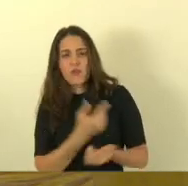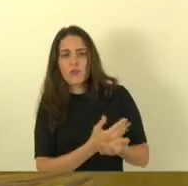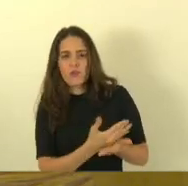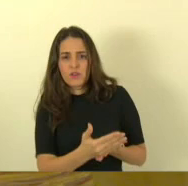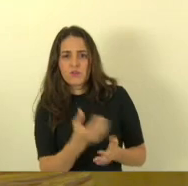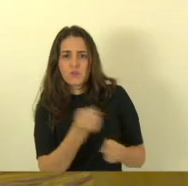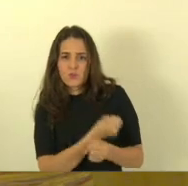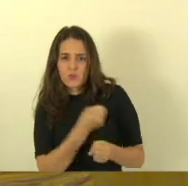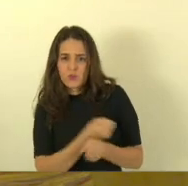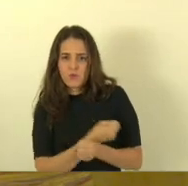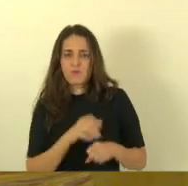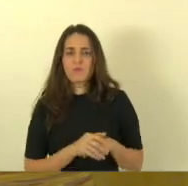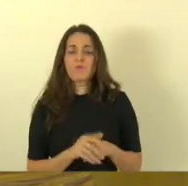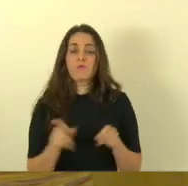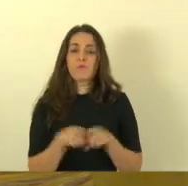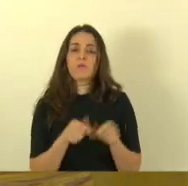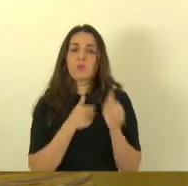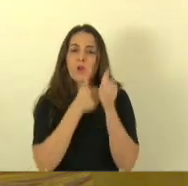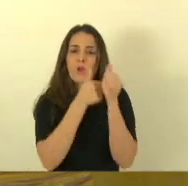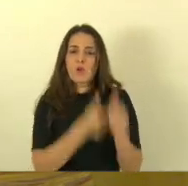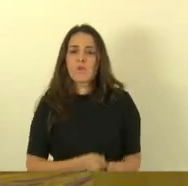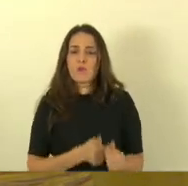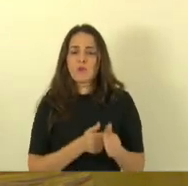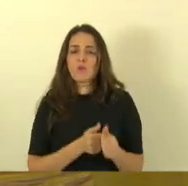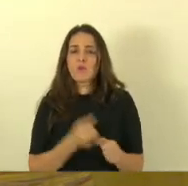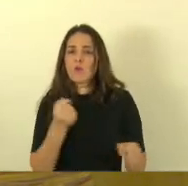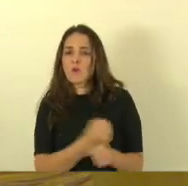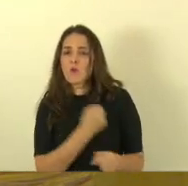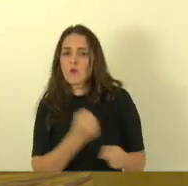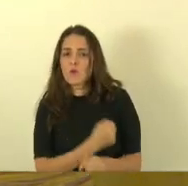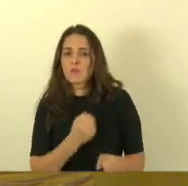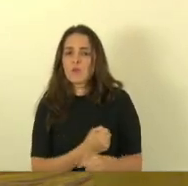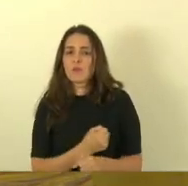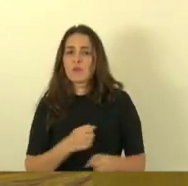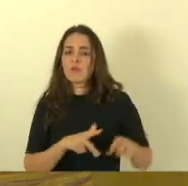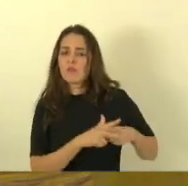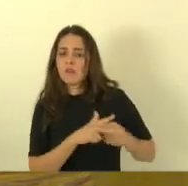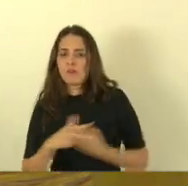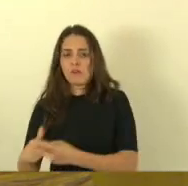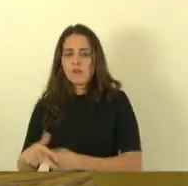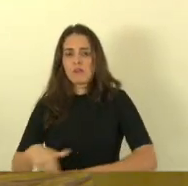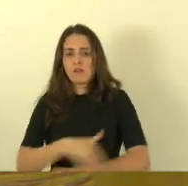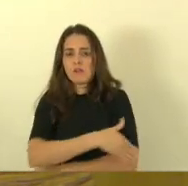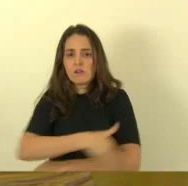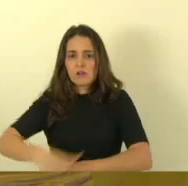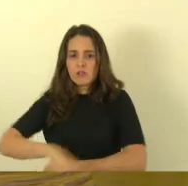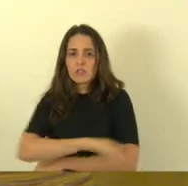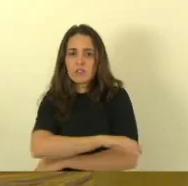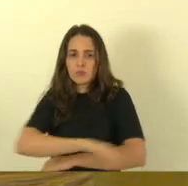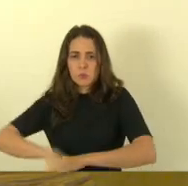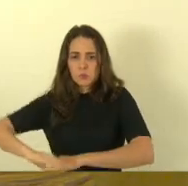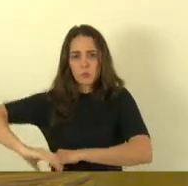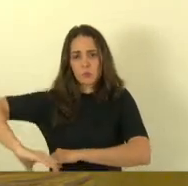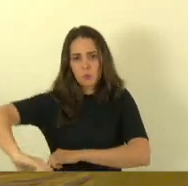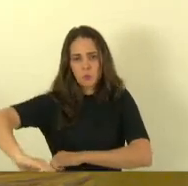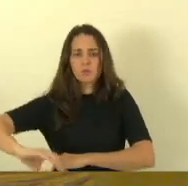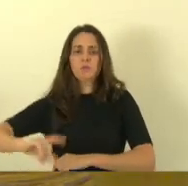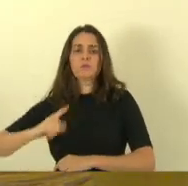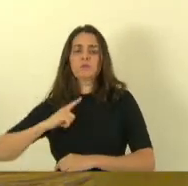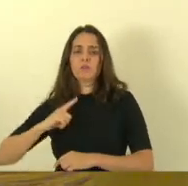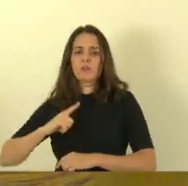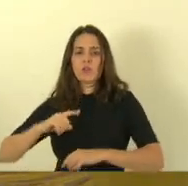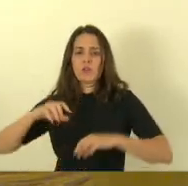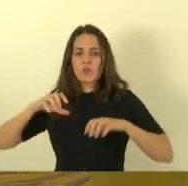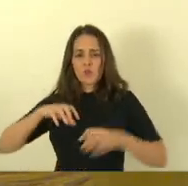Estivemos também acompanhando a obra de pavimentação das três vendas, saída de Barra de São Francisco até Rio